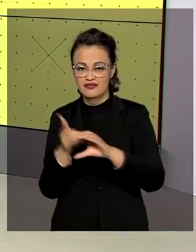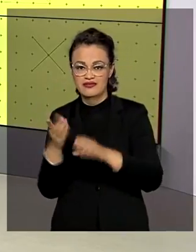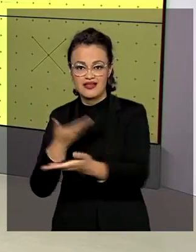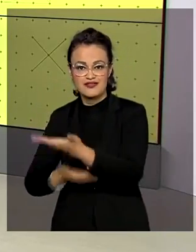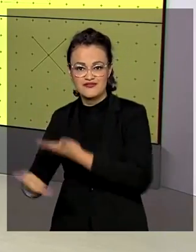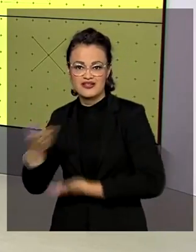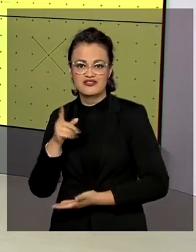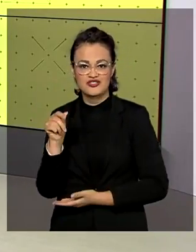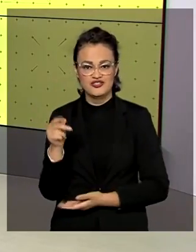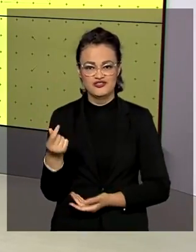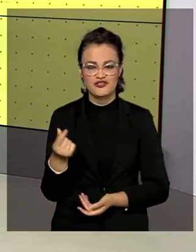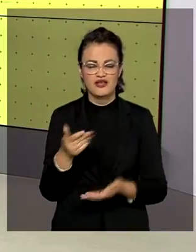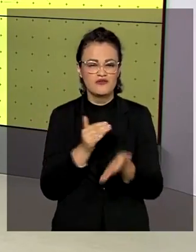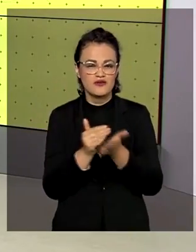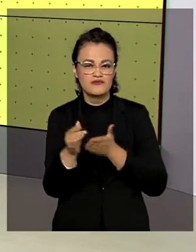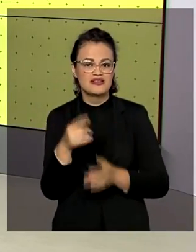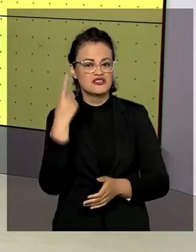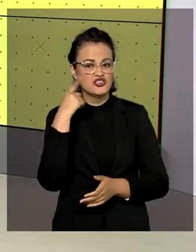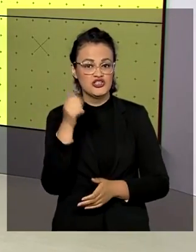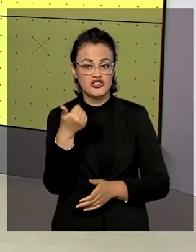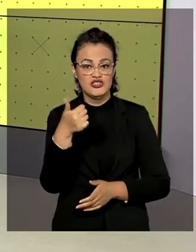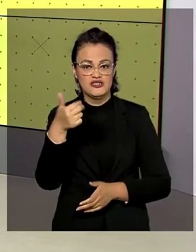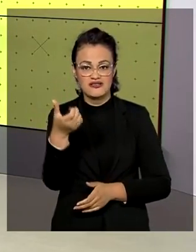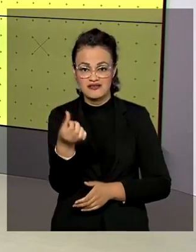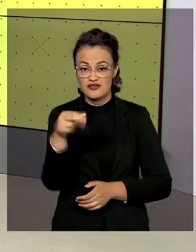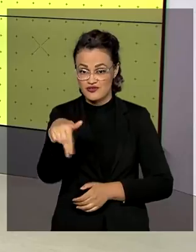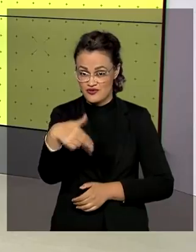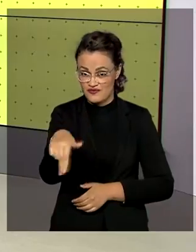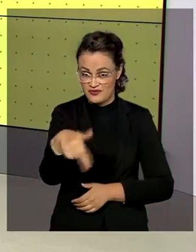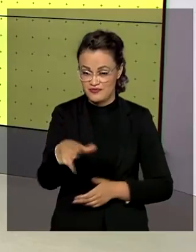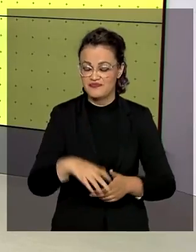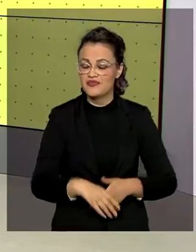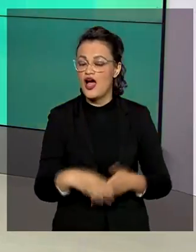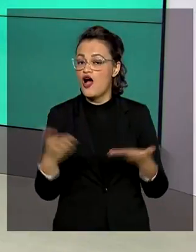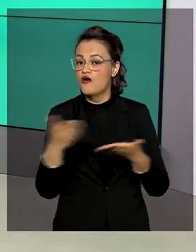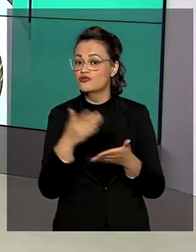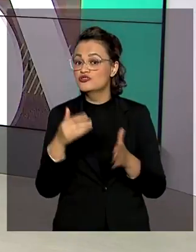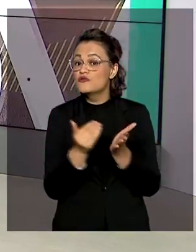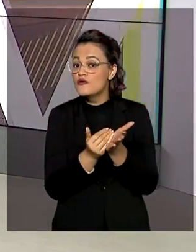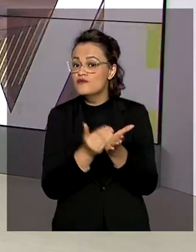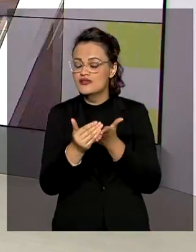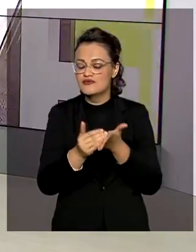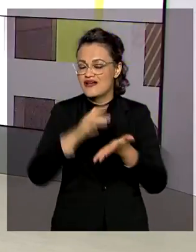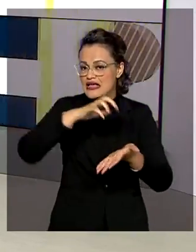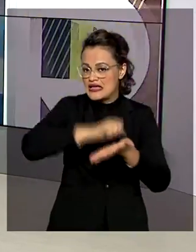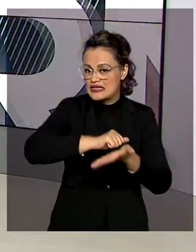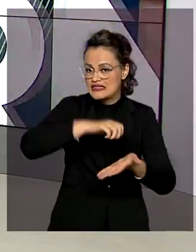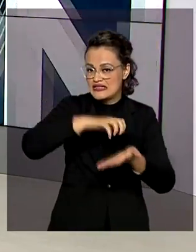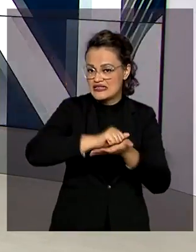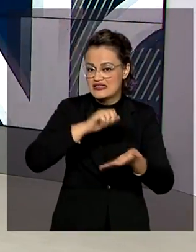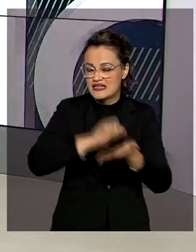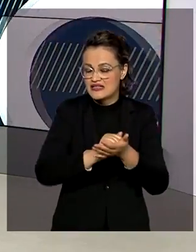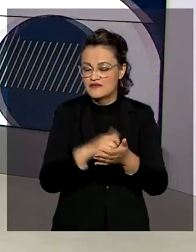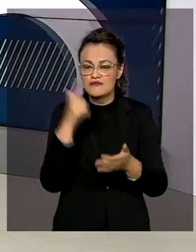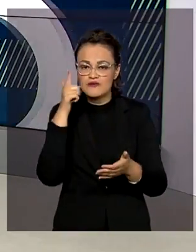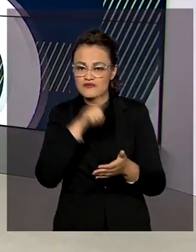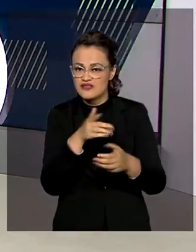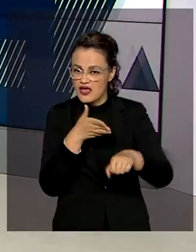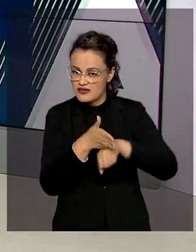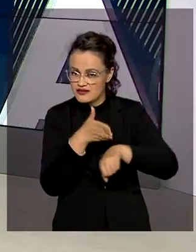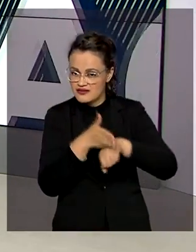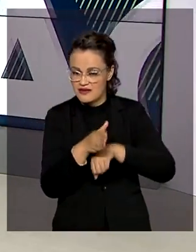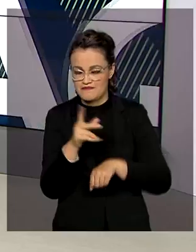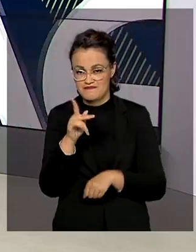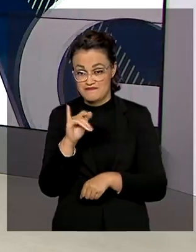que entrará em operação no dia 16 de novembro. Hoje foi o primeiro dia de cadastramento da chave de acesso. A chave